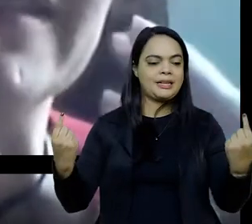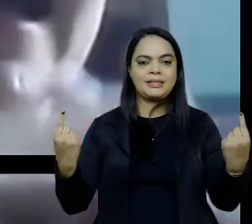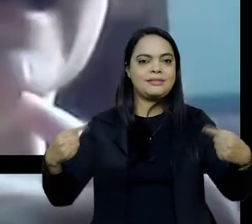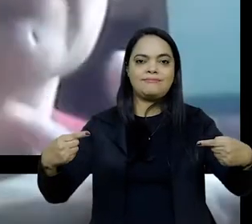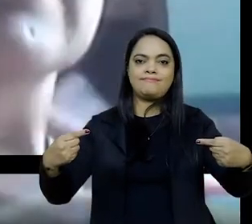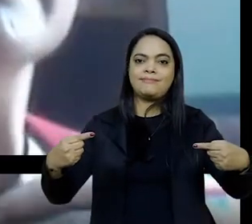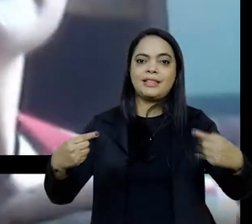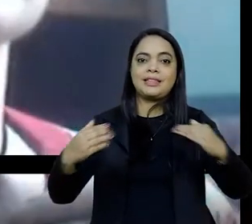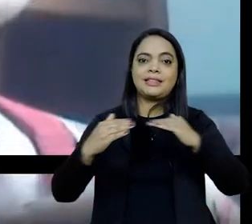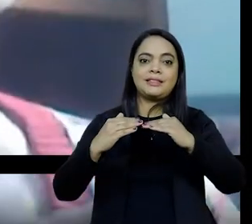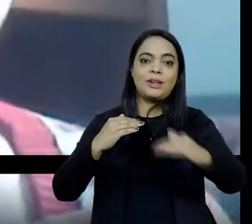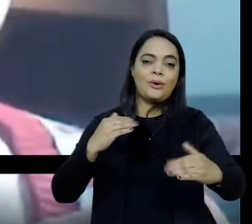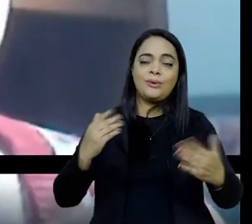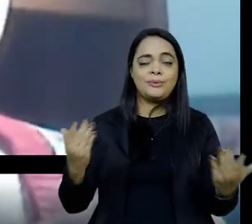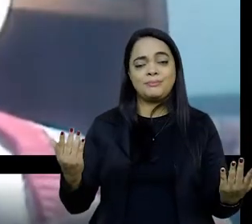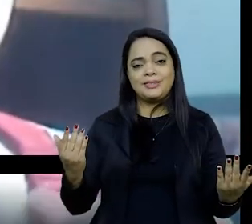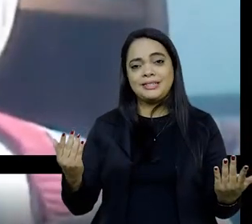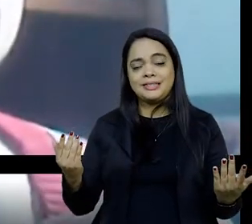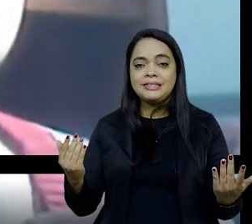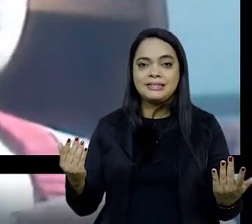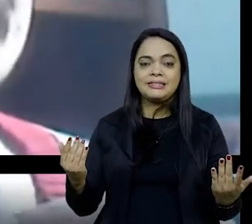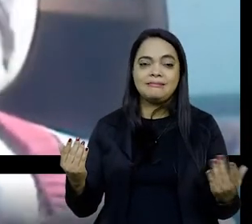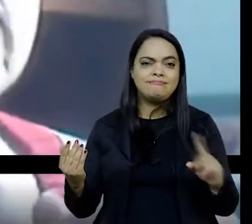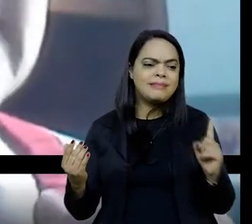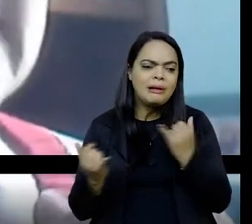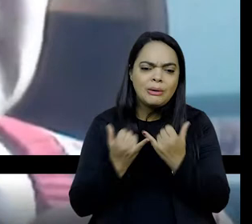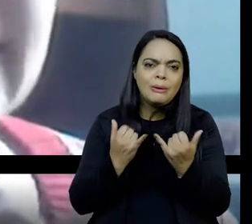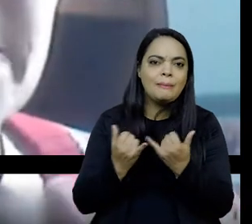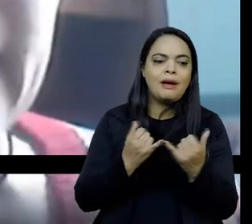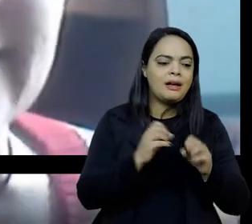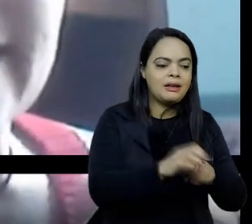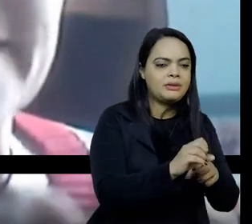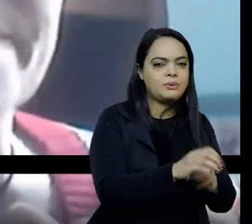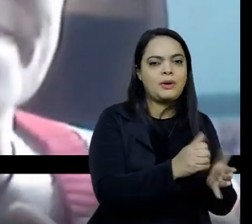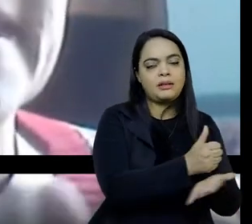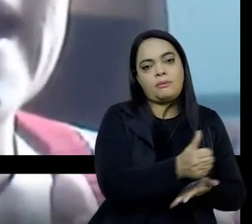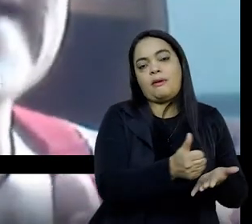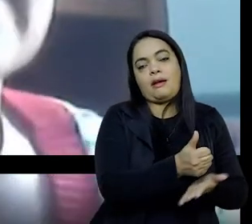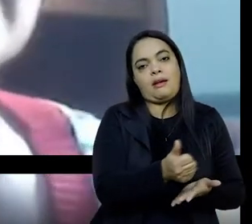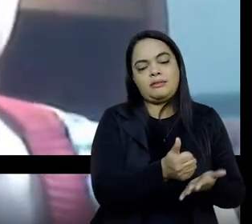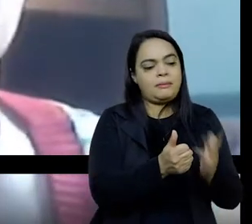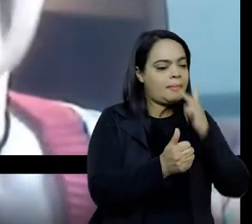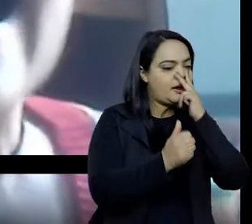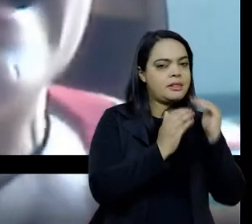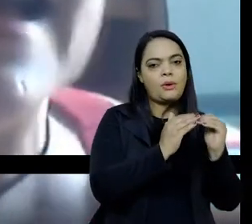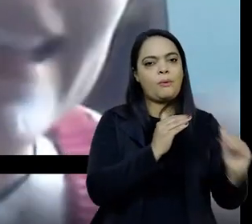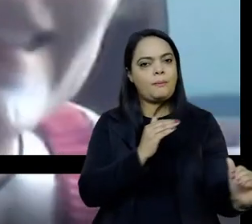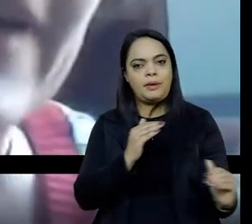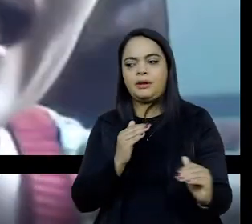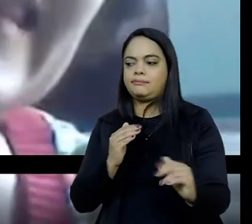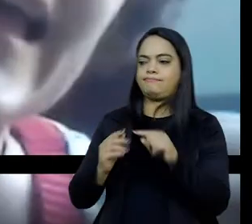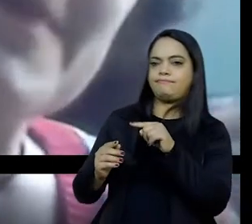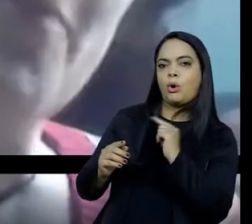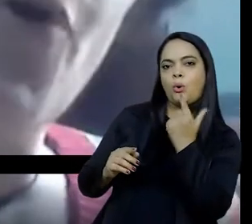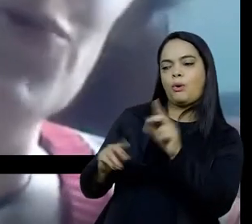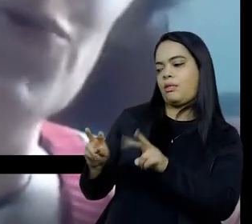conversado, entre os professores da educação básica. Então, assim, a questão